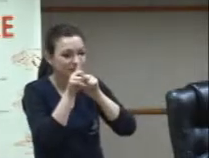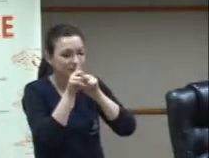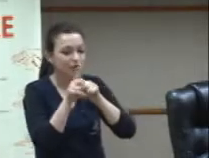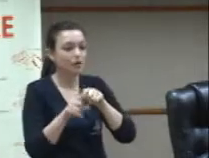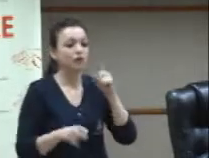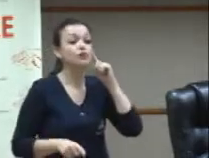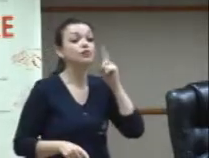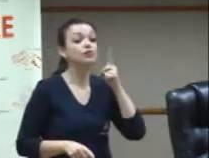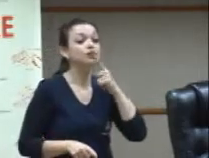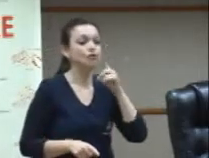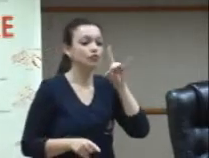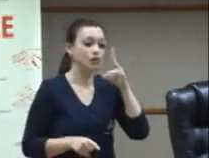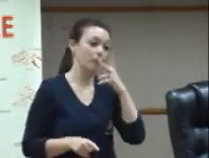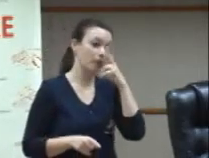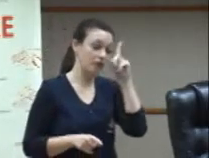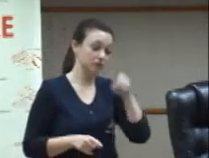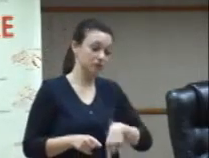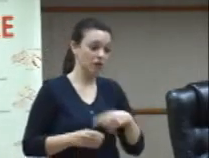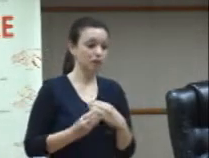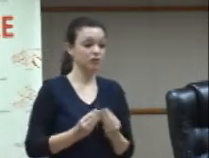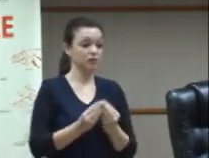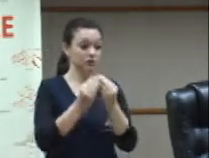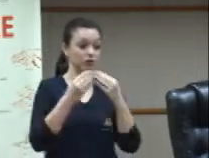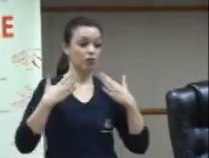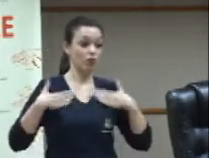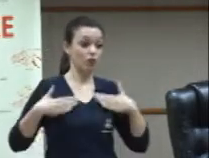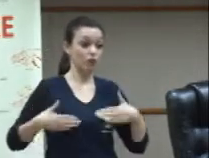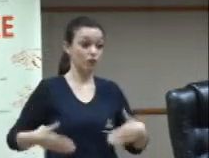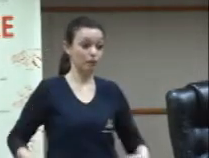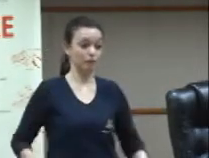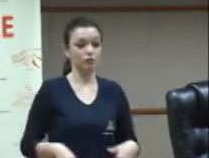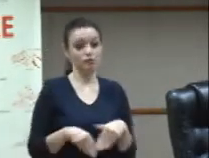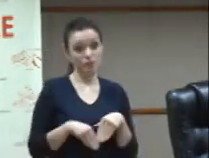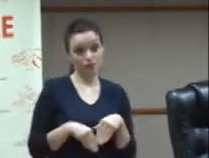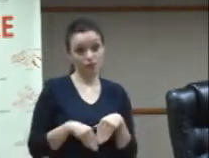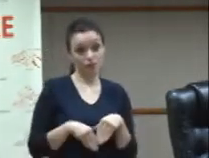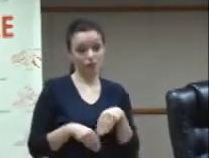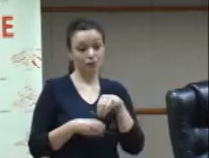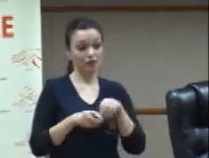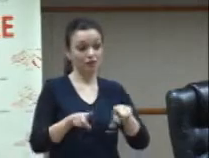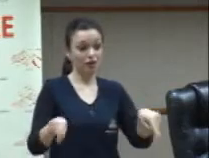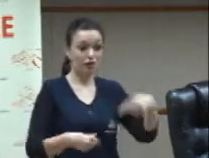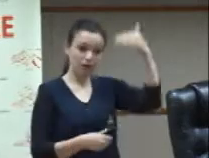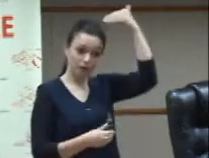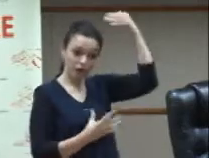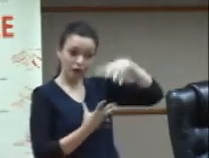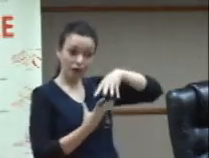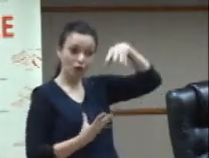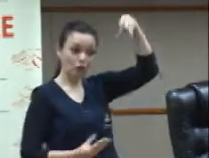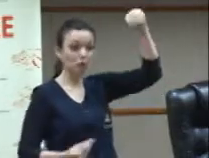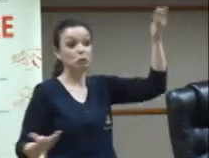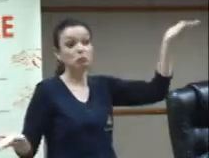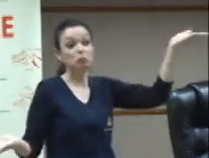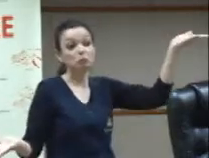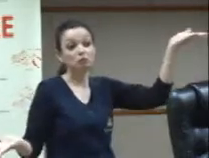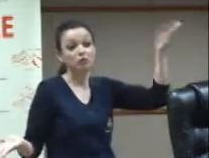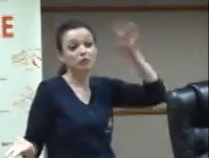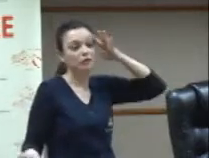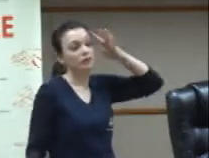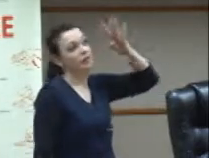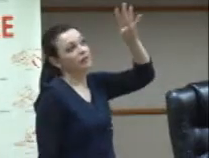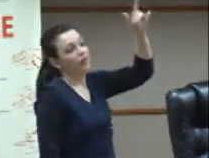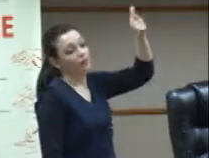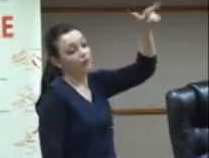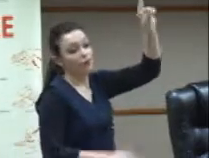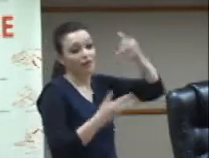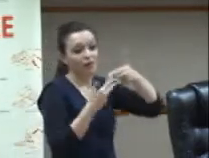presente o que é missa de corpo presente o corpo dele estava ali e a alma só Deus sabe aonde porque ele estava